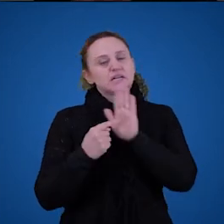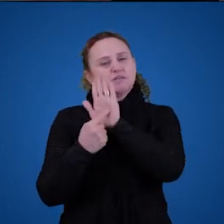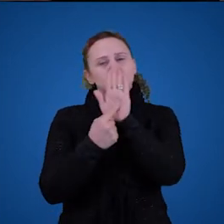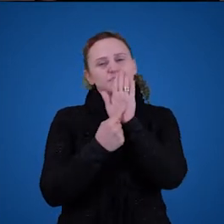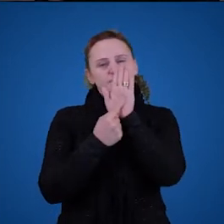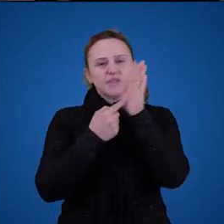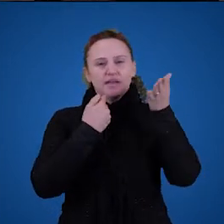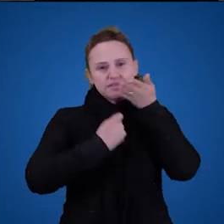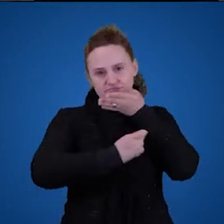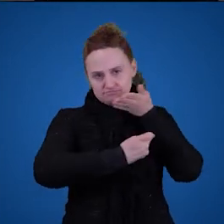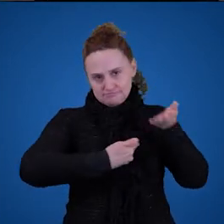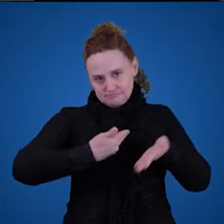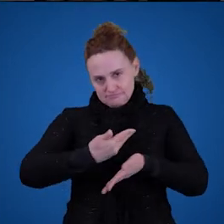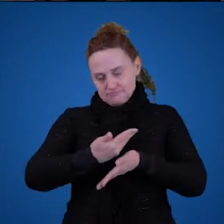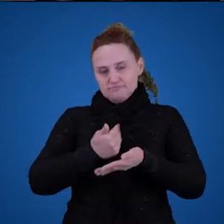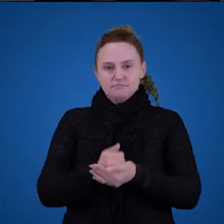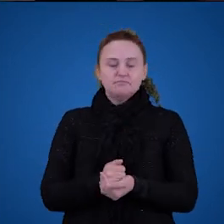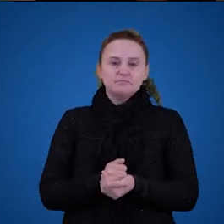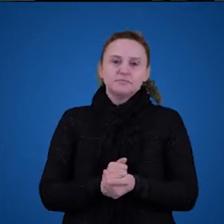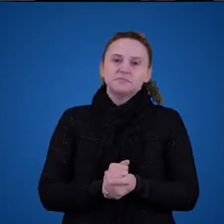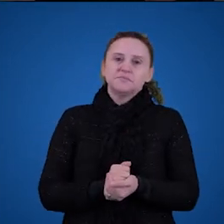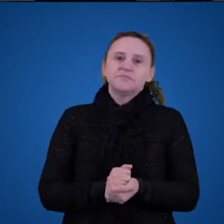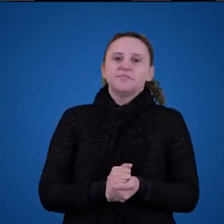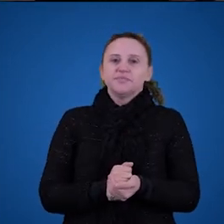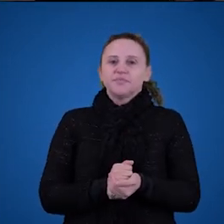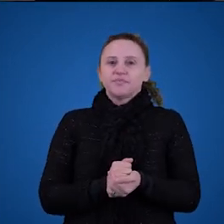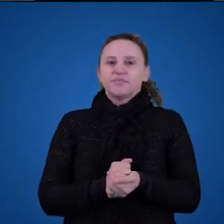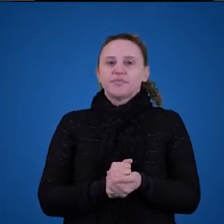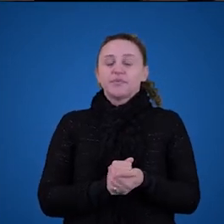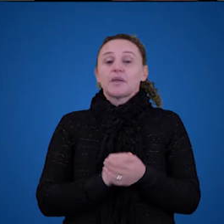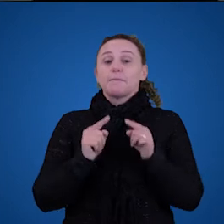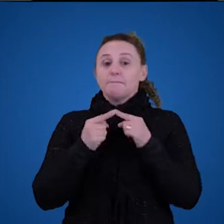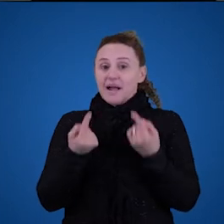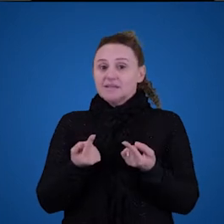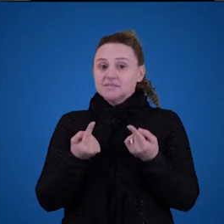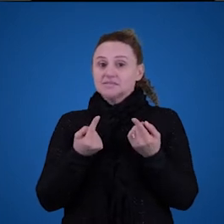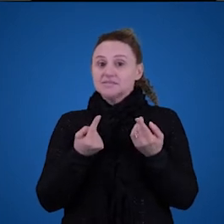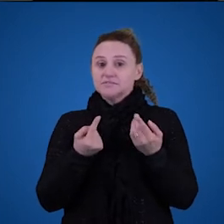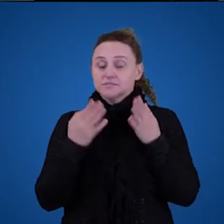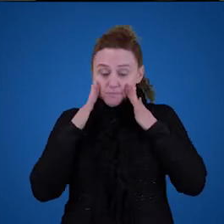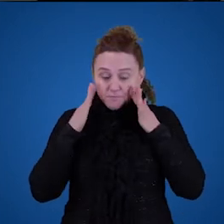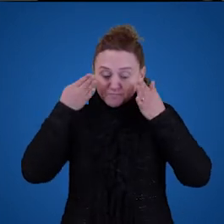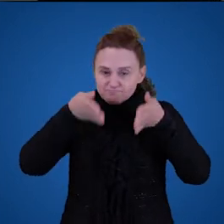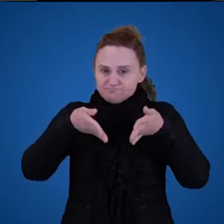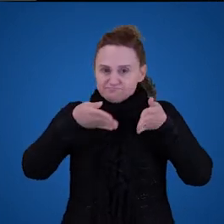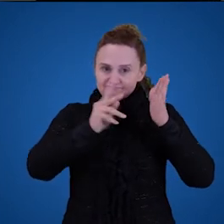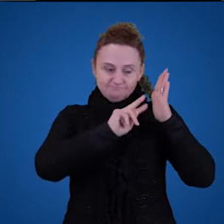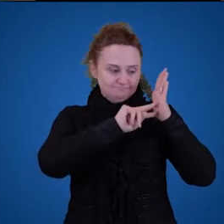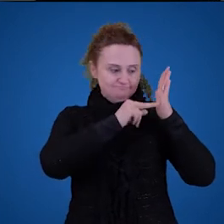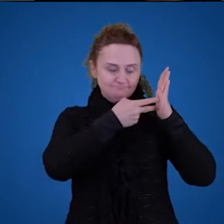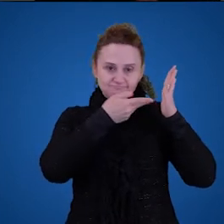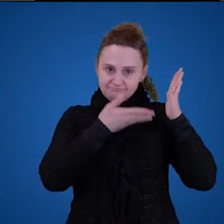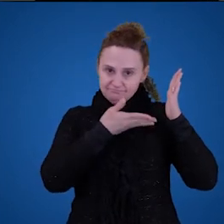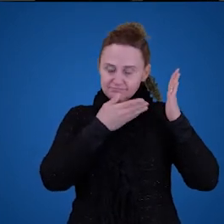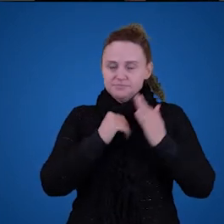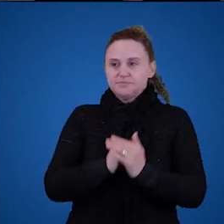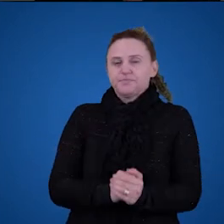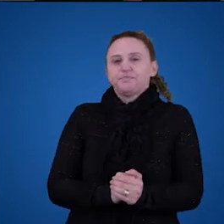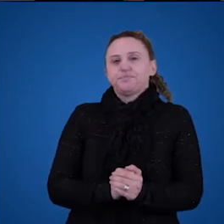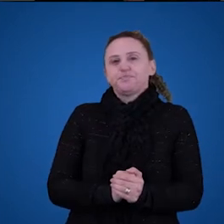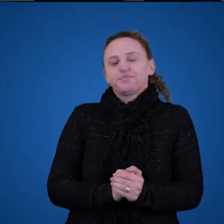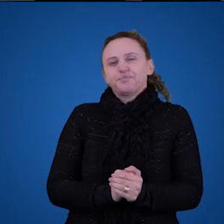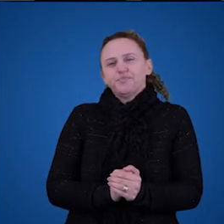significado e compreensão. Então, vamos nos focar no significado agora, né? Então, a gente vai